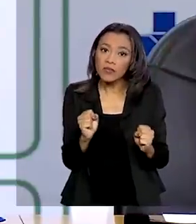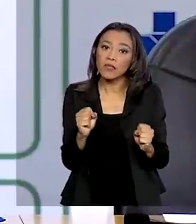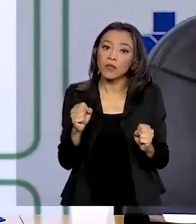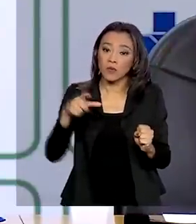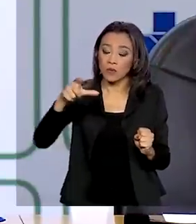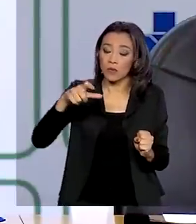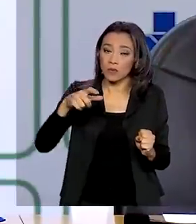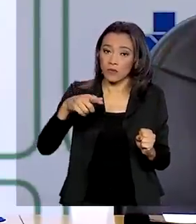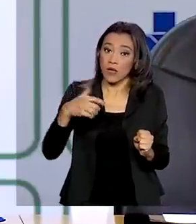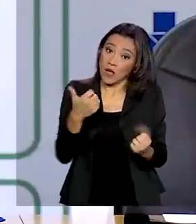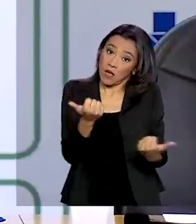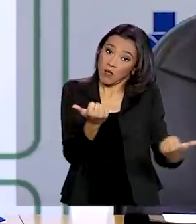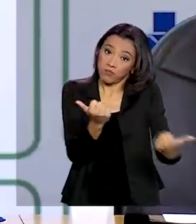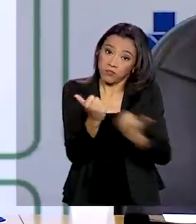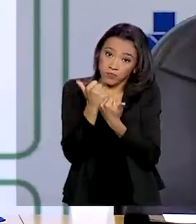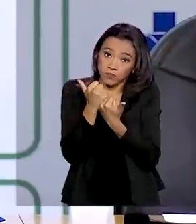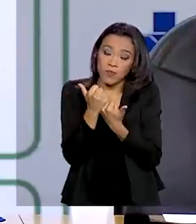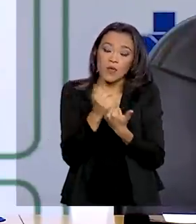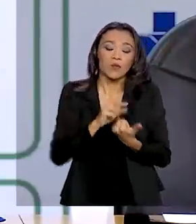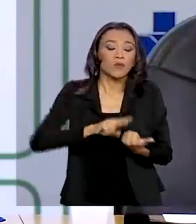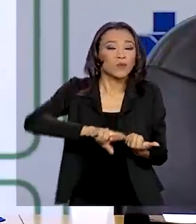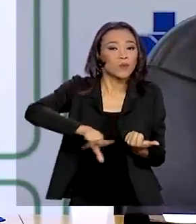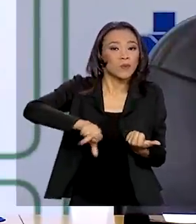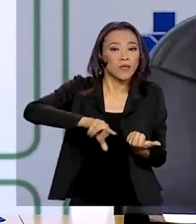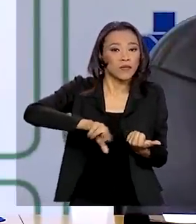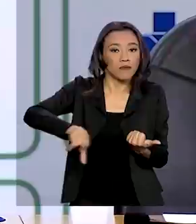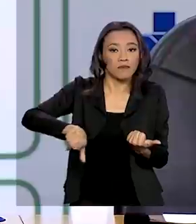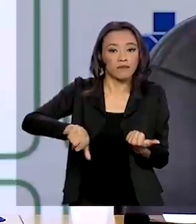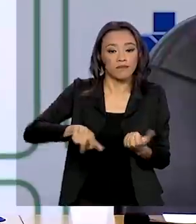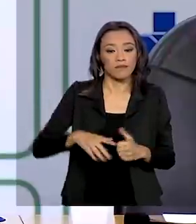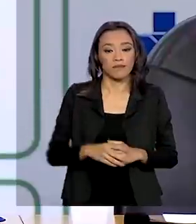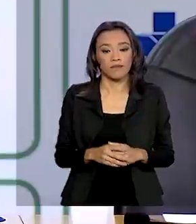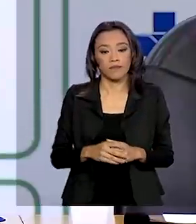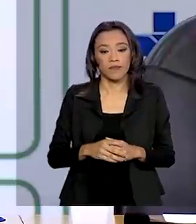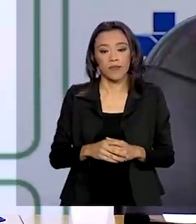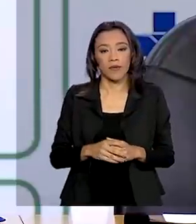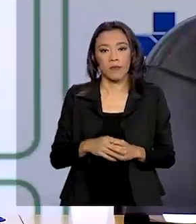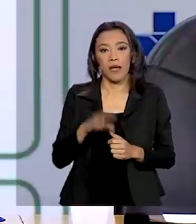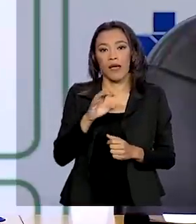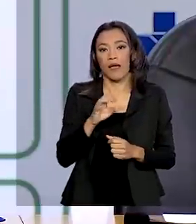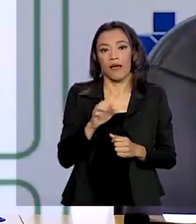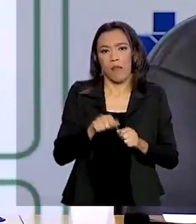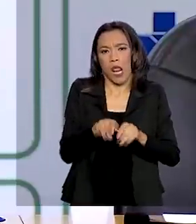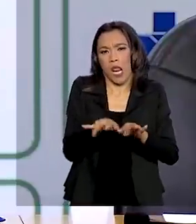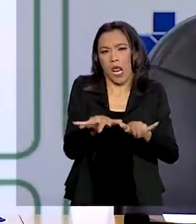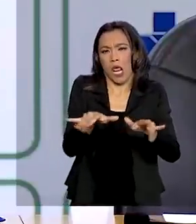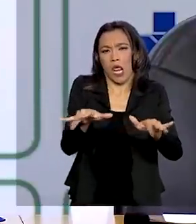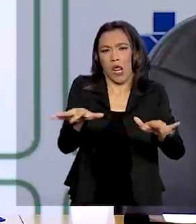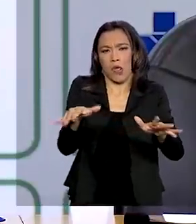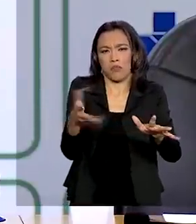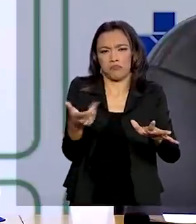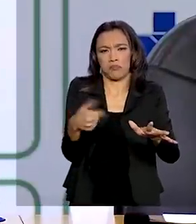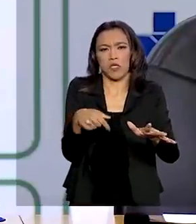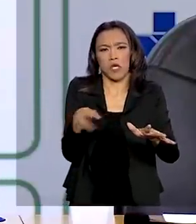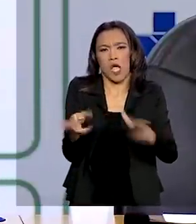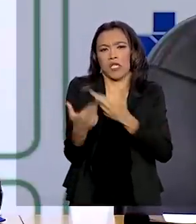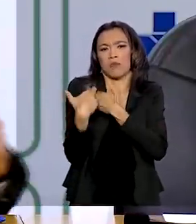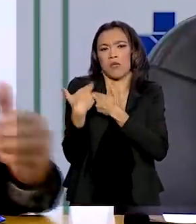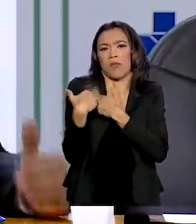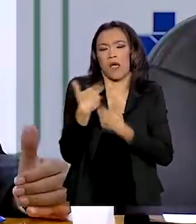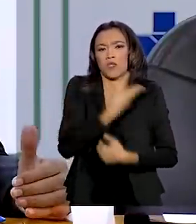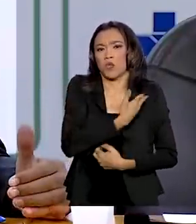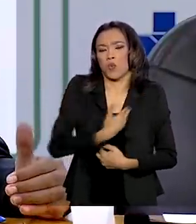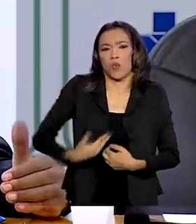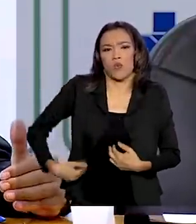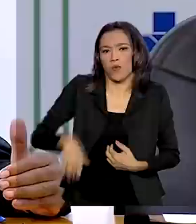contingência. Não é uma epidemia do SUS, não é uma epidemia